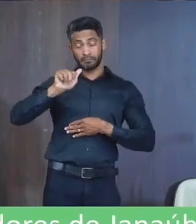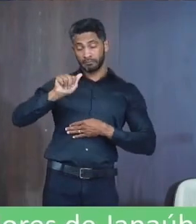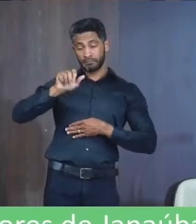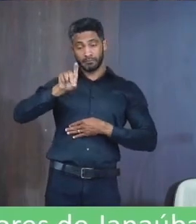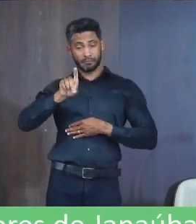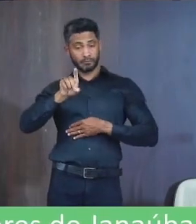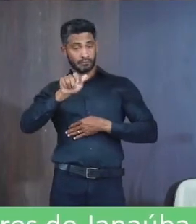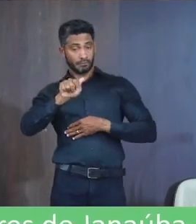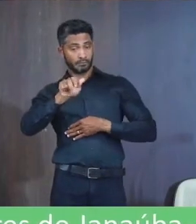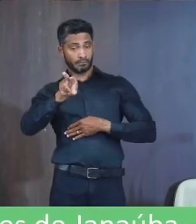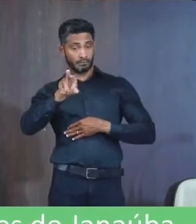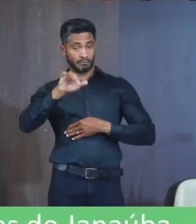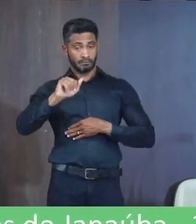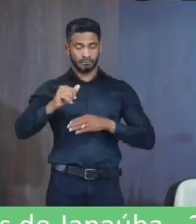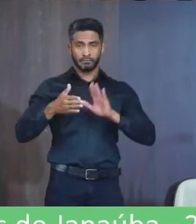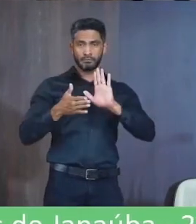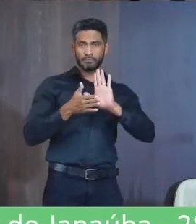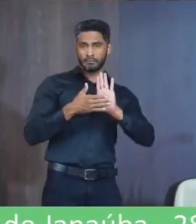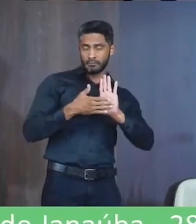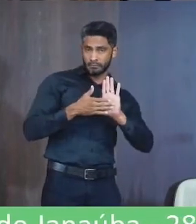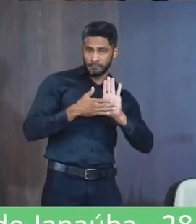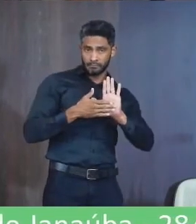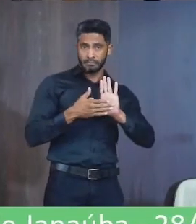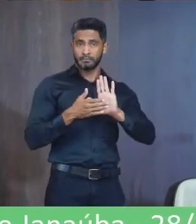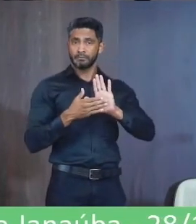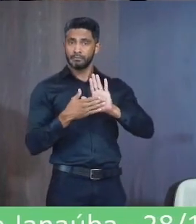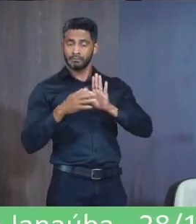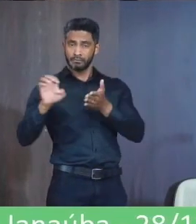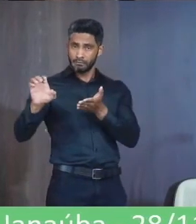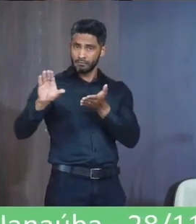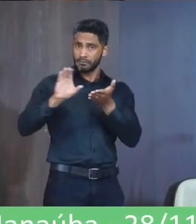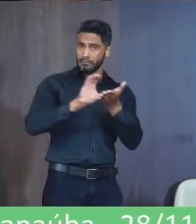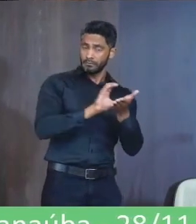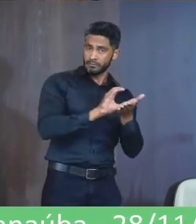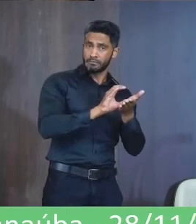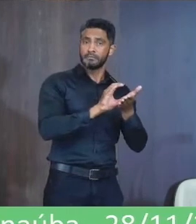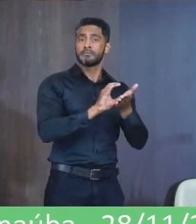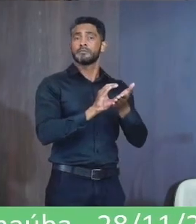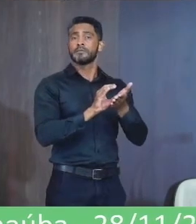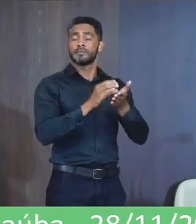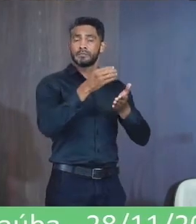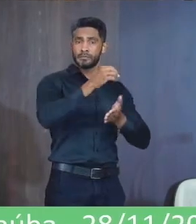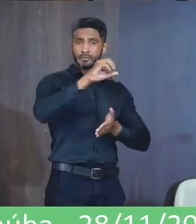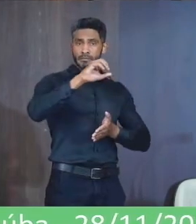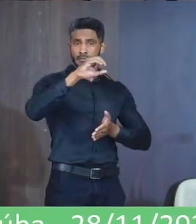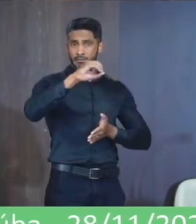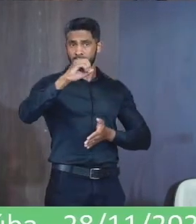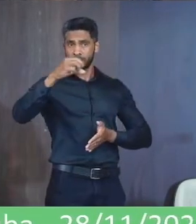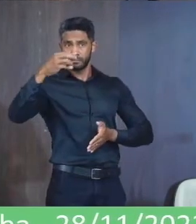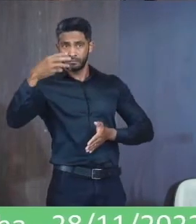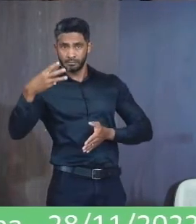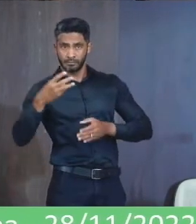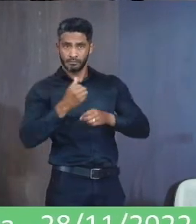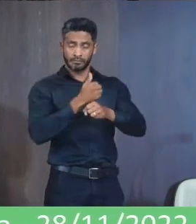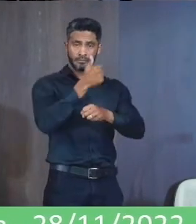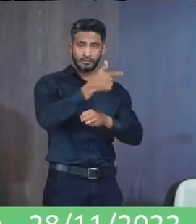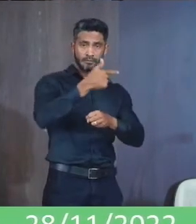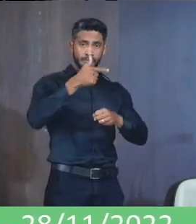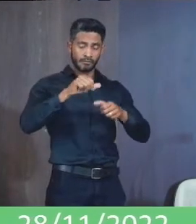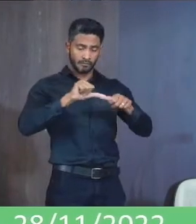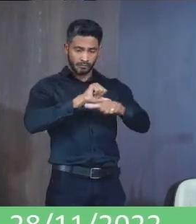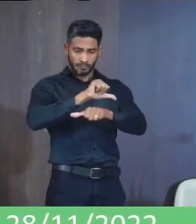Cordeiro Proposta de Emenda à Lei Orgânica Municipal 003-2022 Que altera o caput